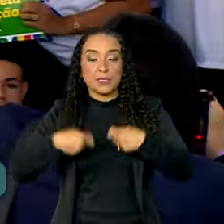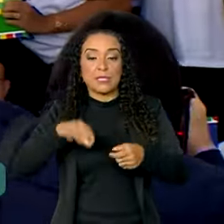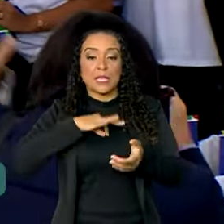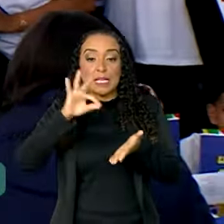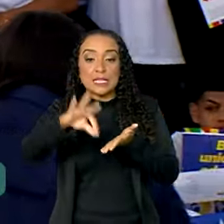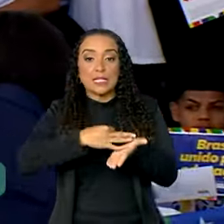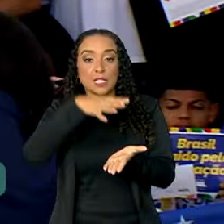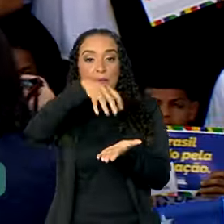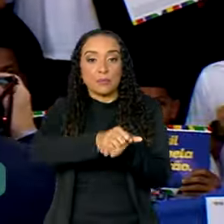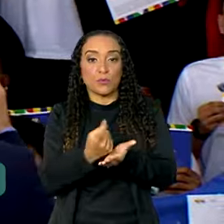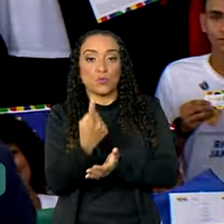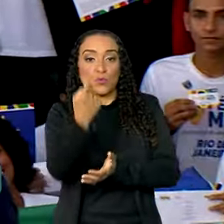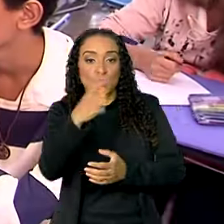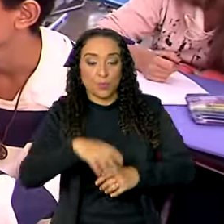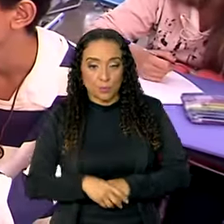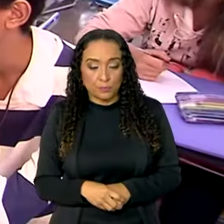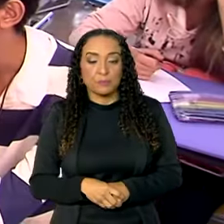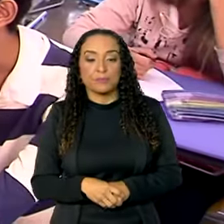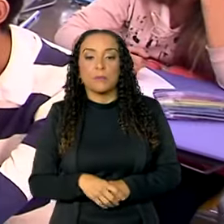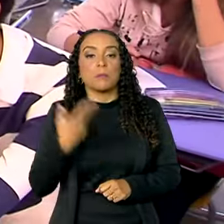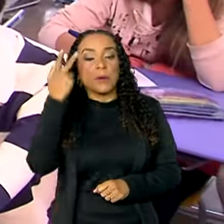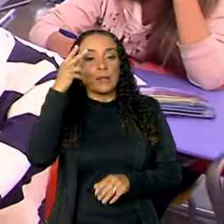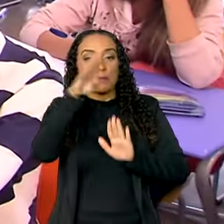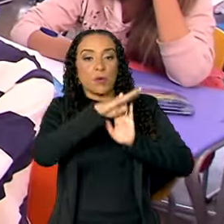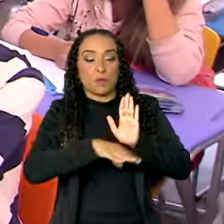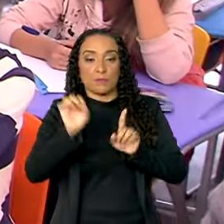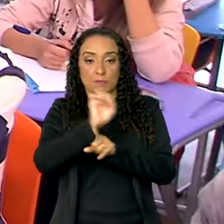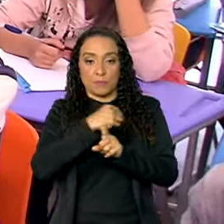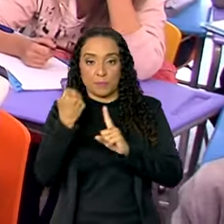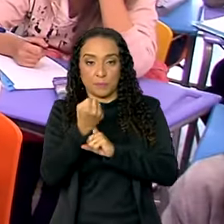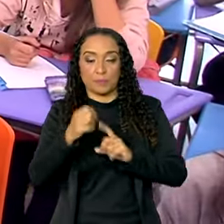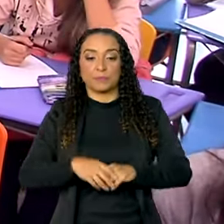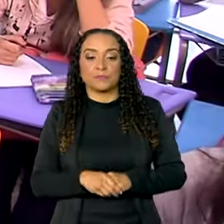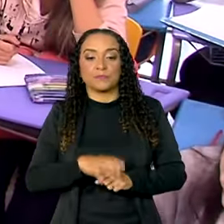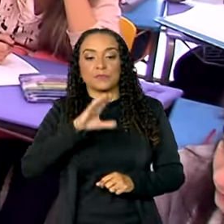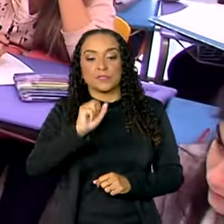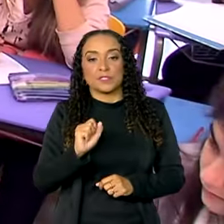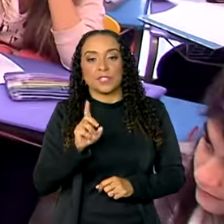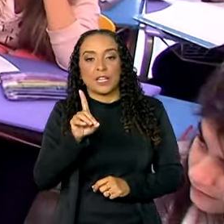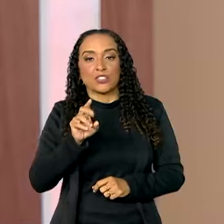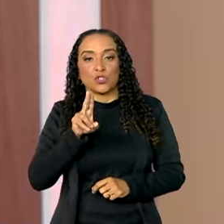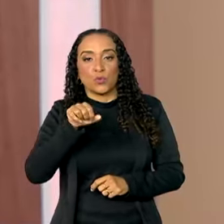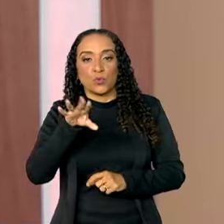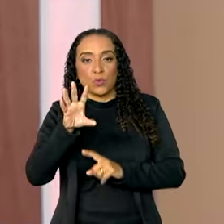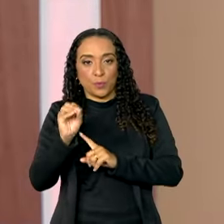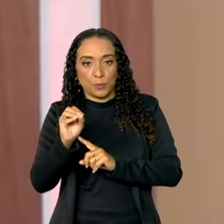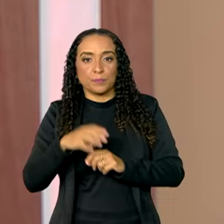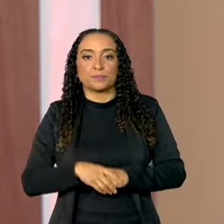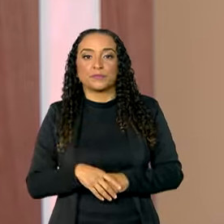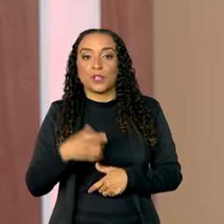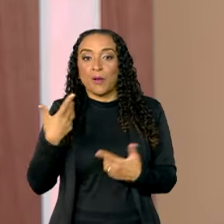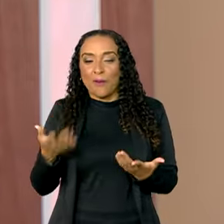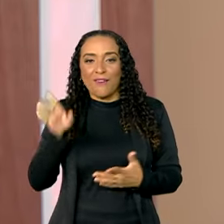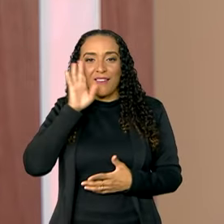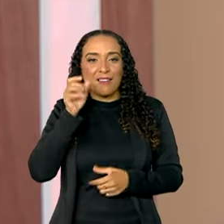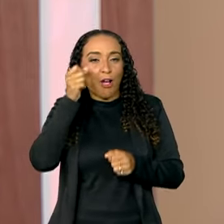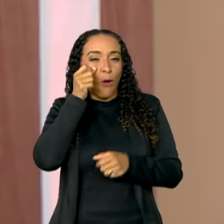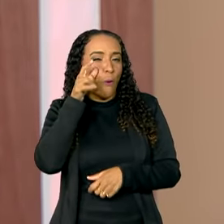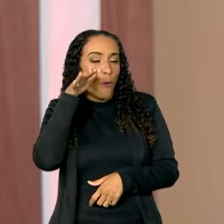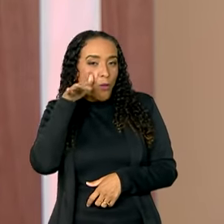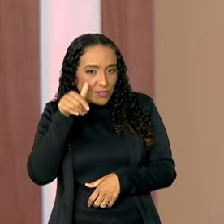inscrita no Cadastro Único para Programas Sociais, o Cade Único. E olha que legal essa